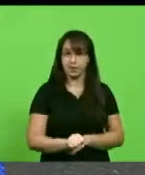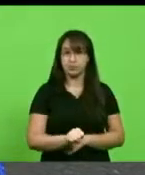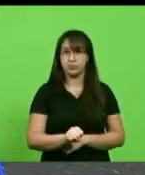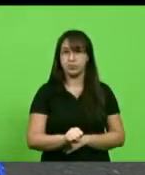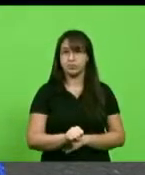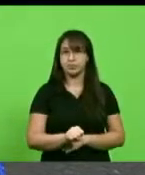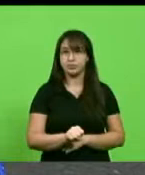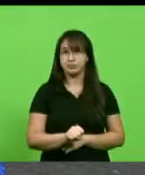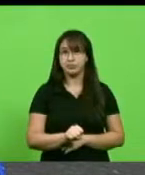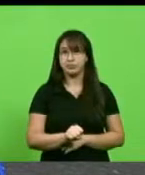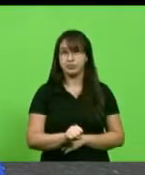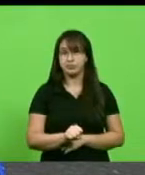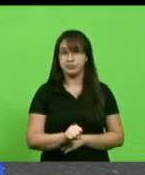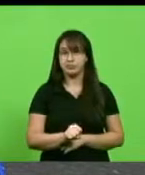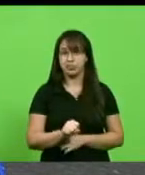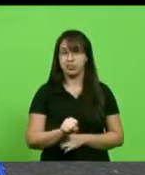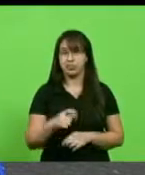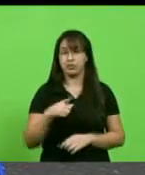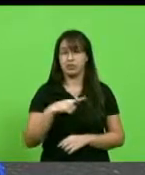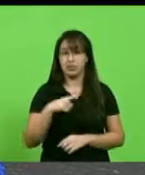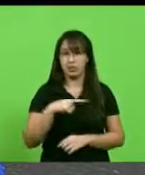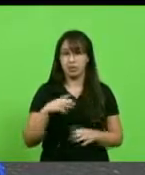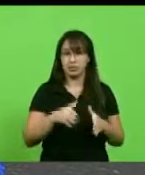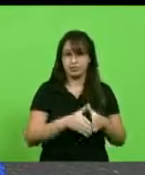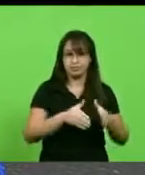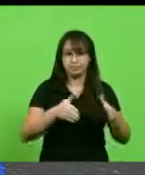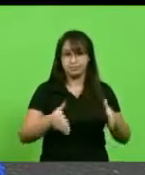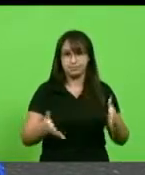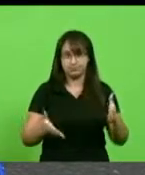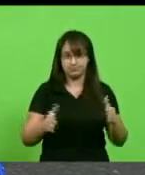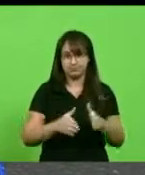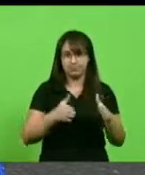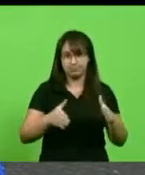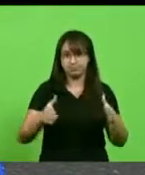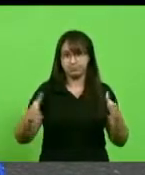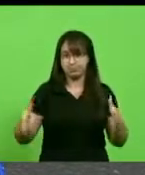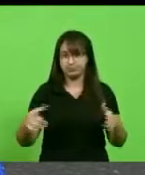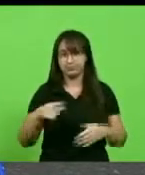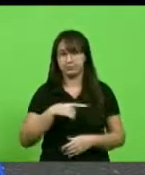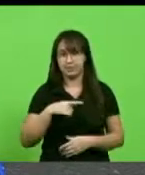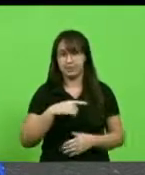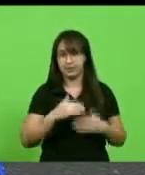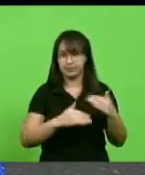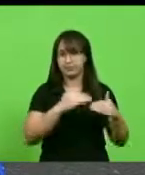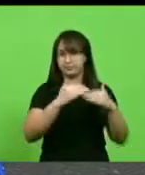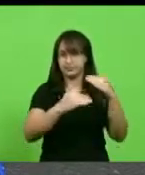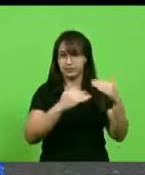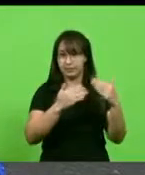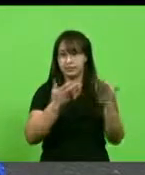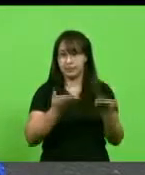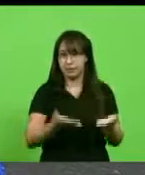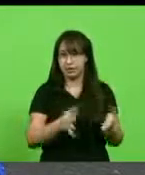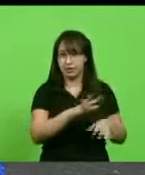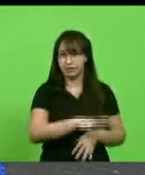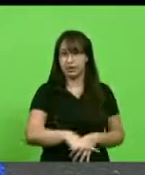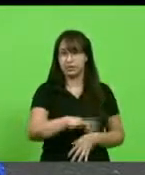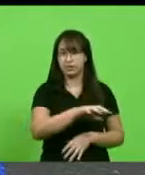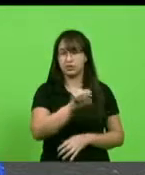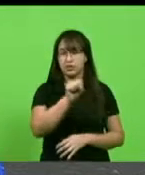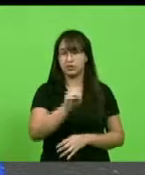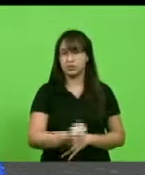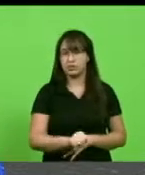ainda, acredito, embora o crescimento, e assim nós esperamos, o crescimento da região Sul,